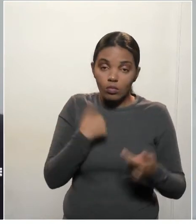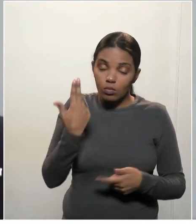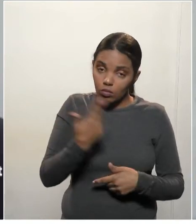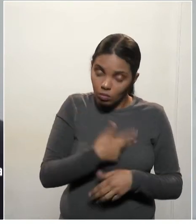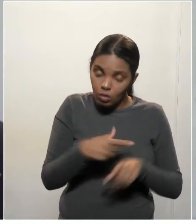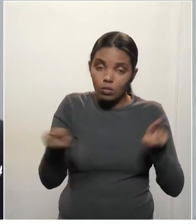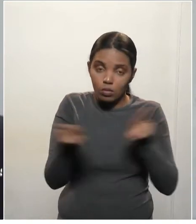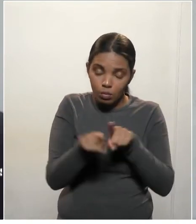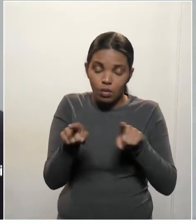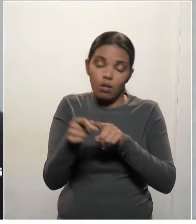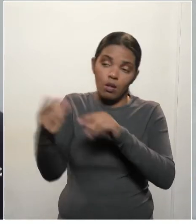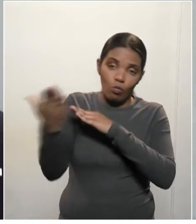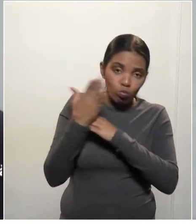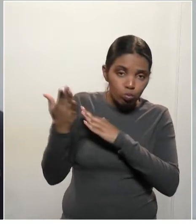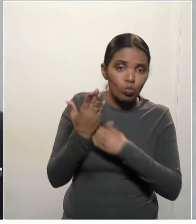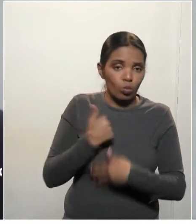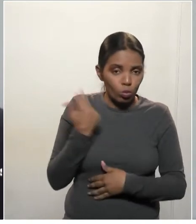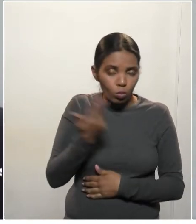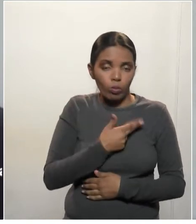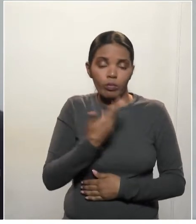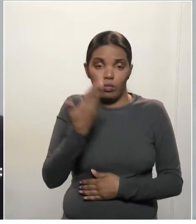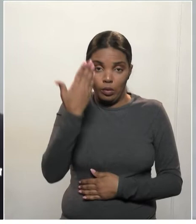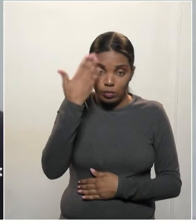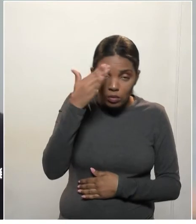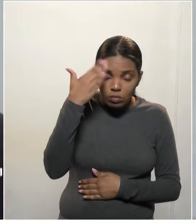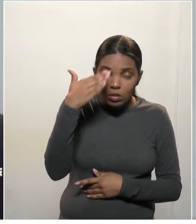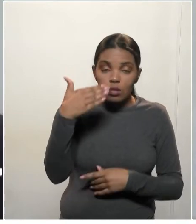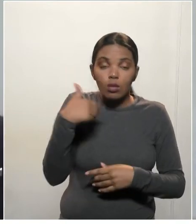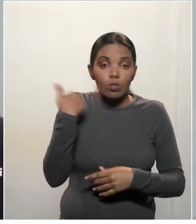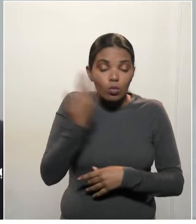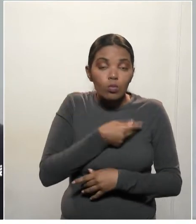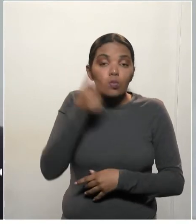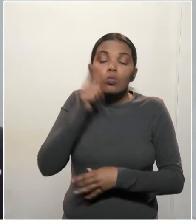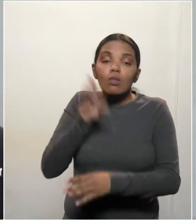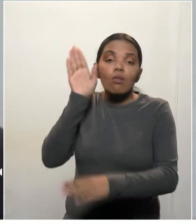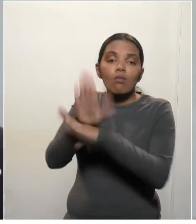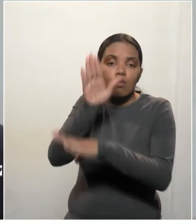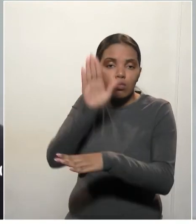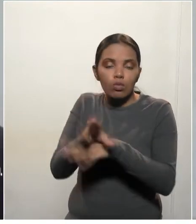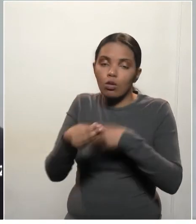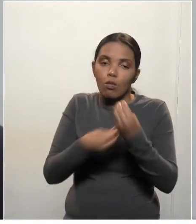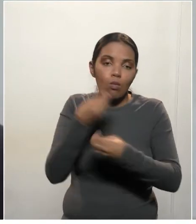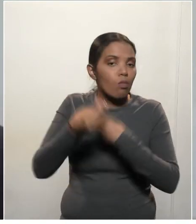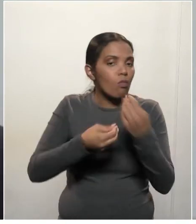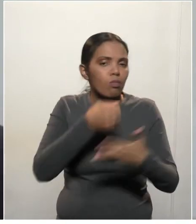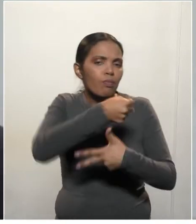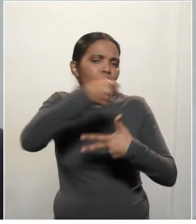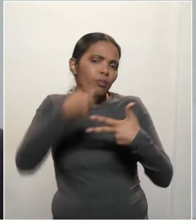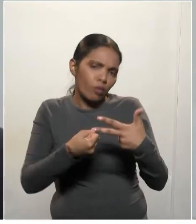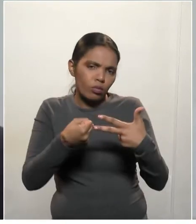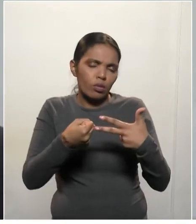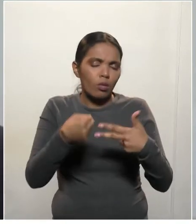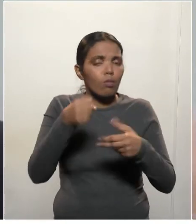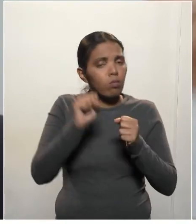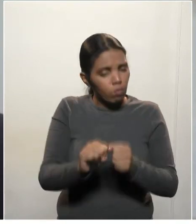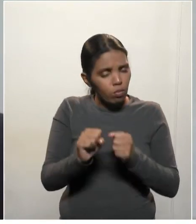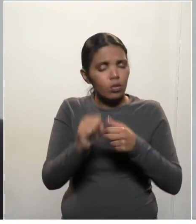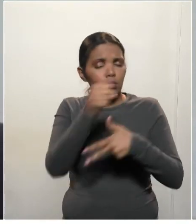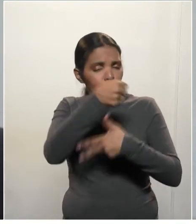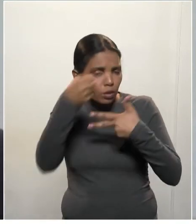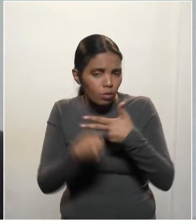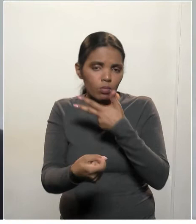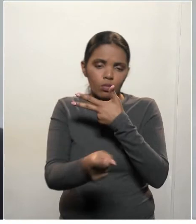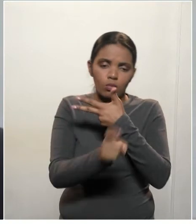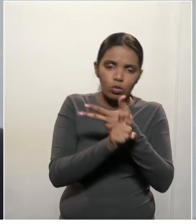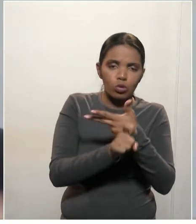ajude também a nos somarmos aí aos demais poderes, como o Poder Executivo,